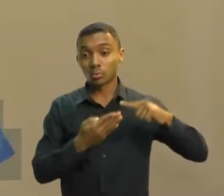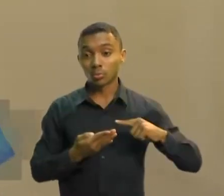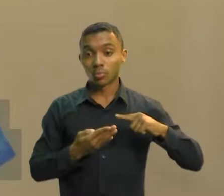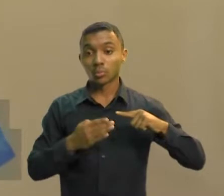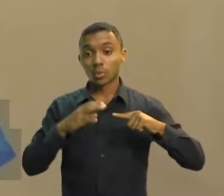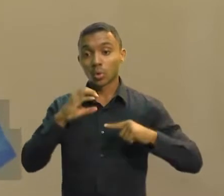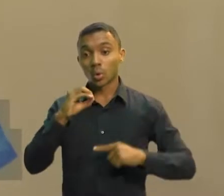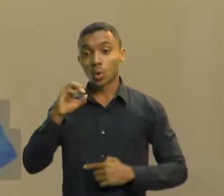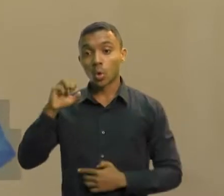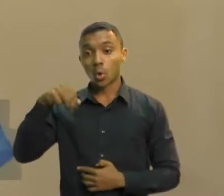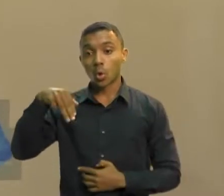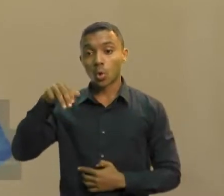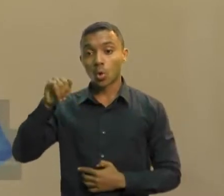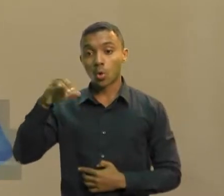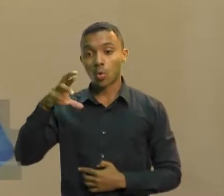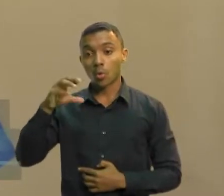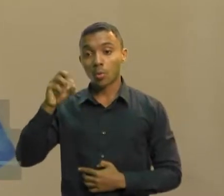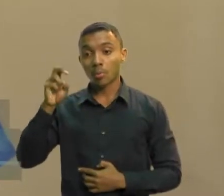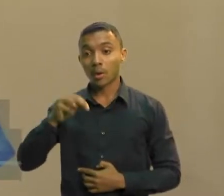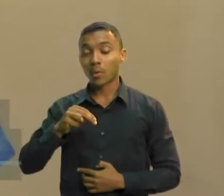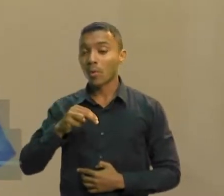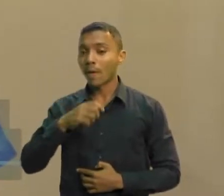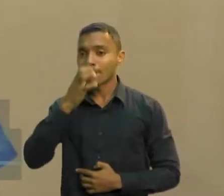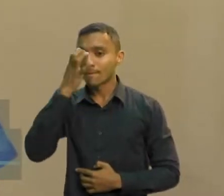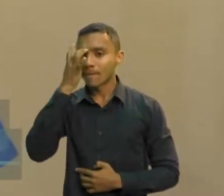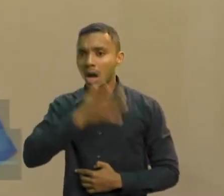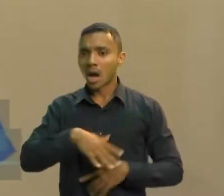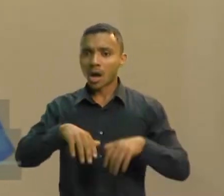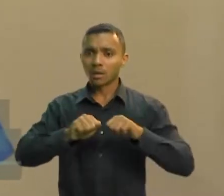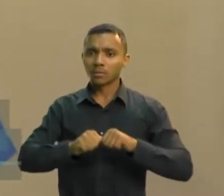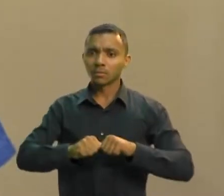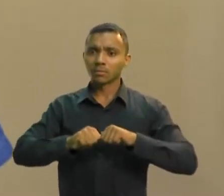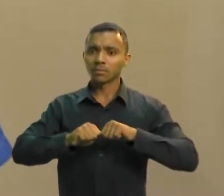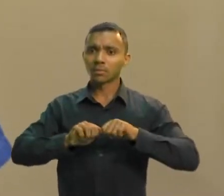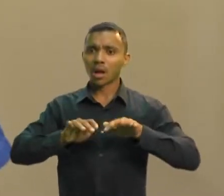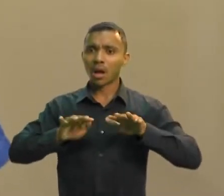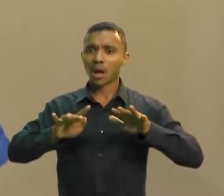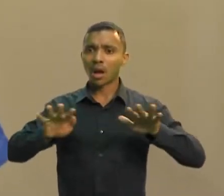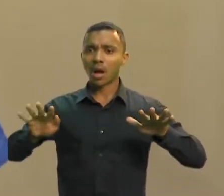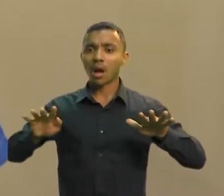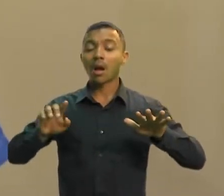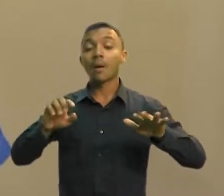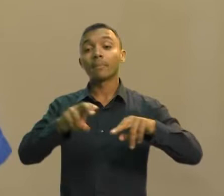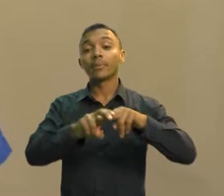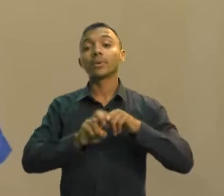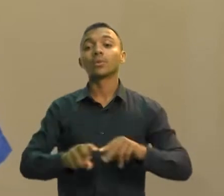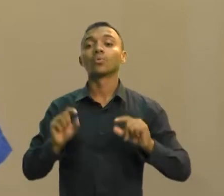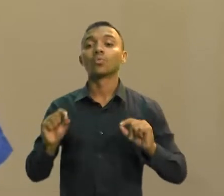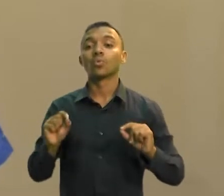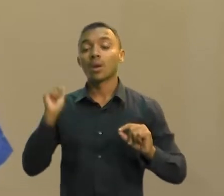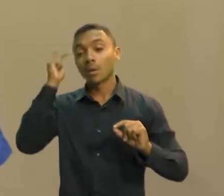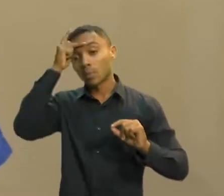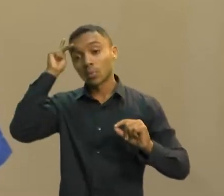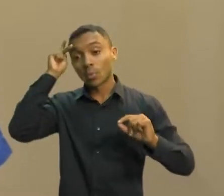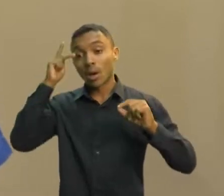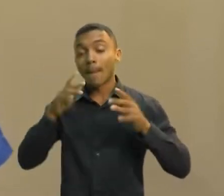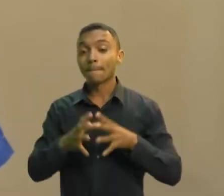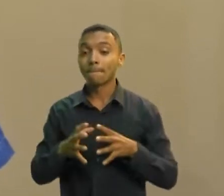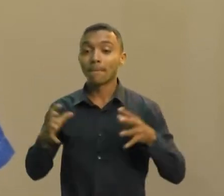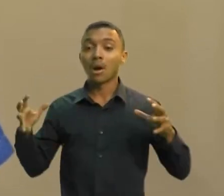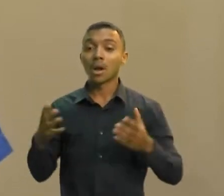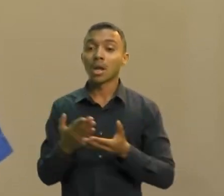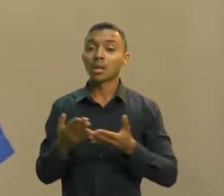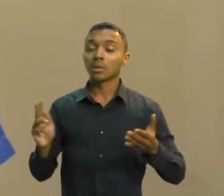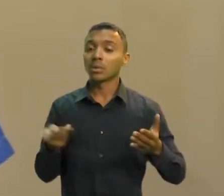ela tem um maior potencial de transmissibilidade entre as pessoas, consequentemente, muitas pessoas vão acabar